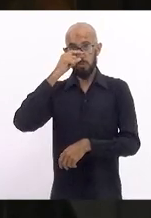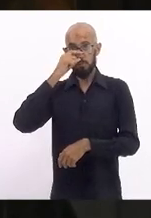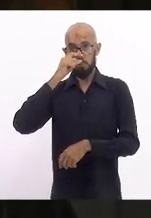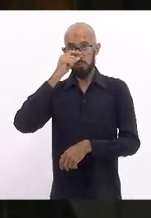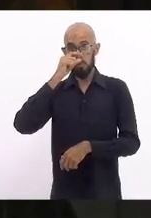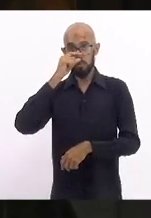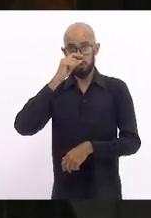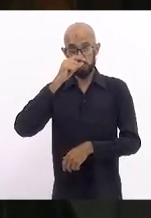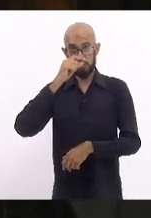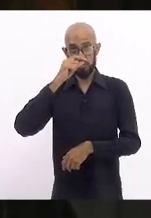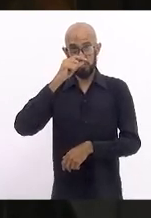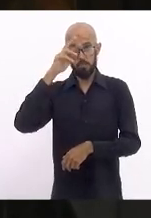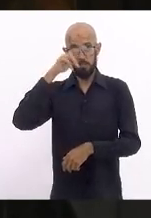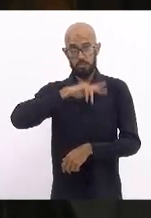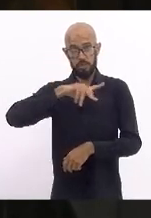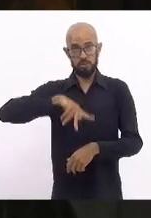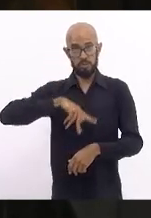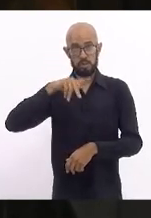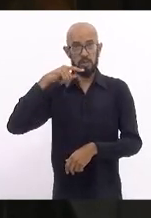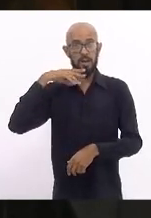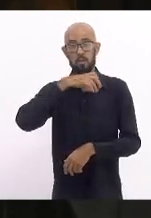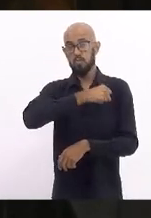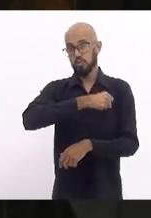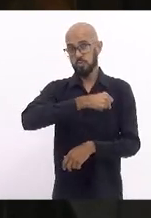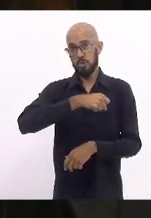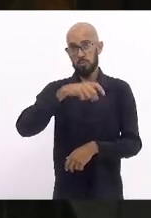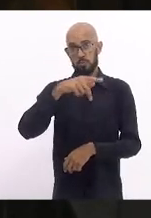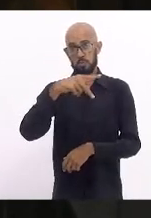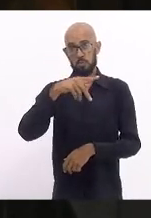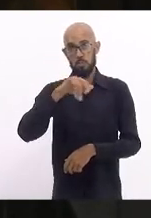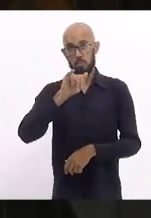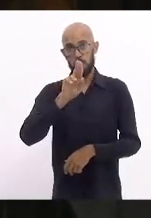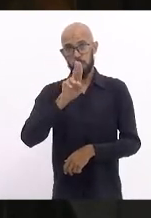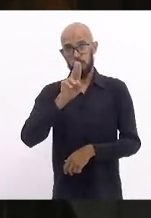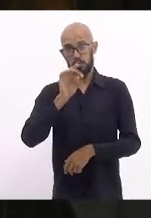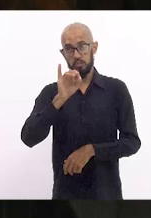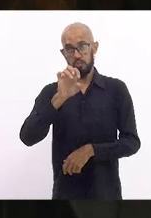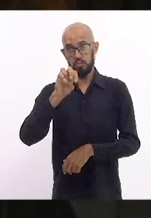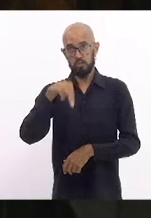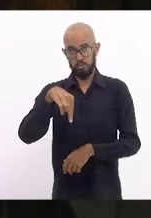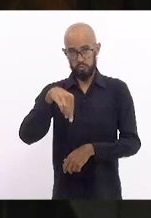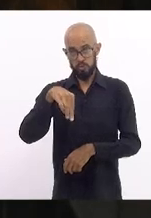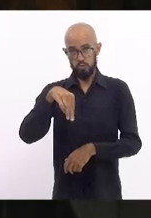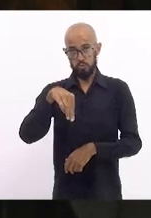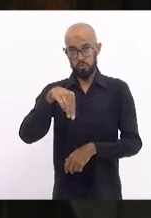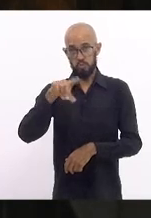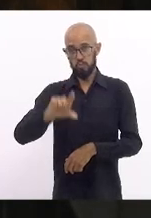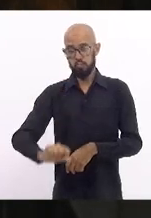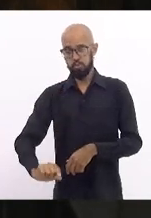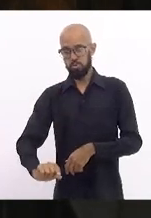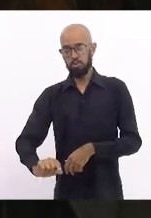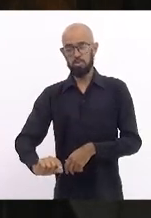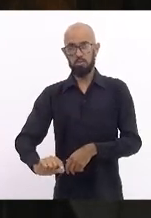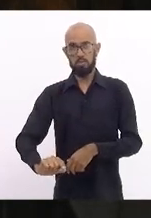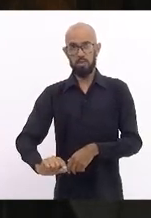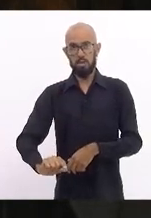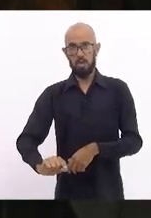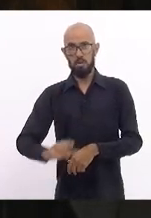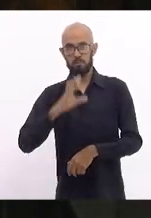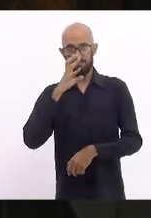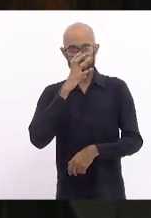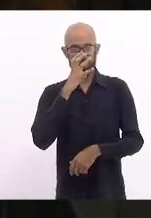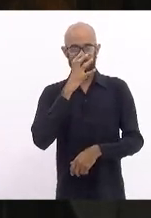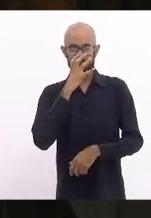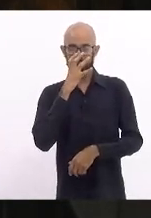estadista, ditador, etc, etc, teve uma debacle na sua popularidade imensa. Então,